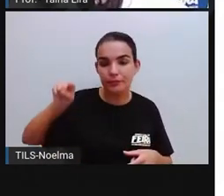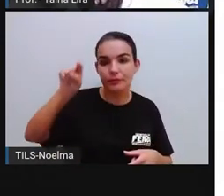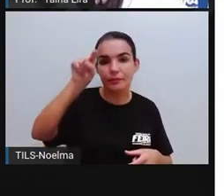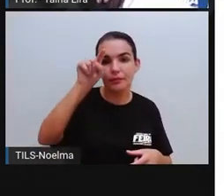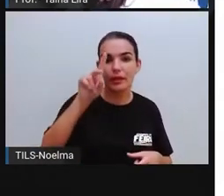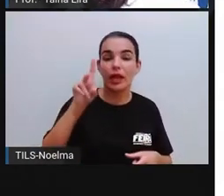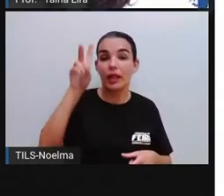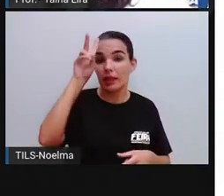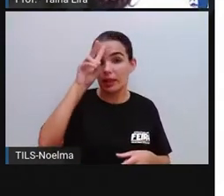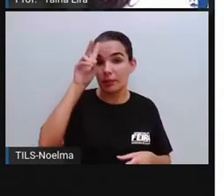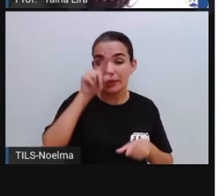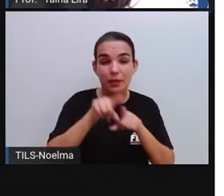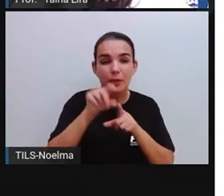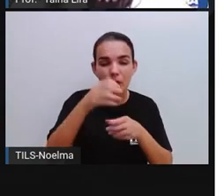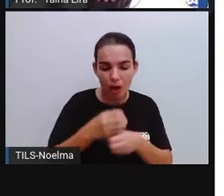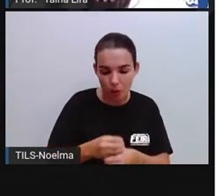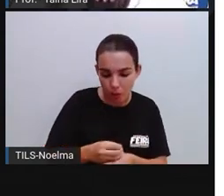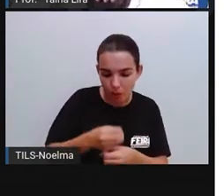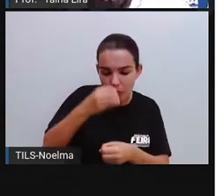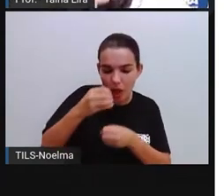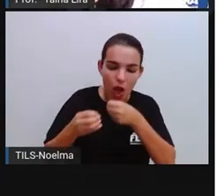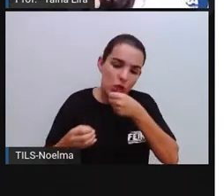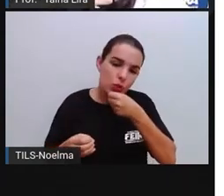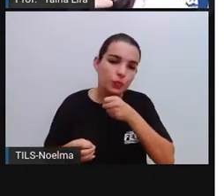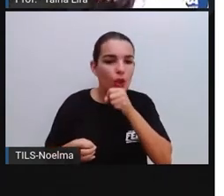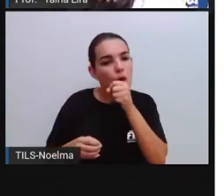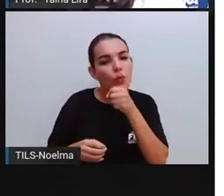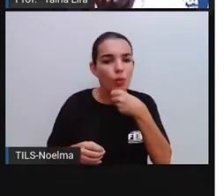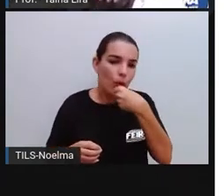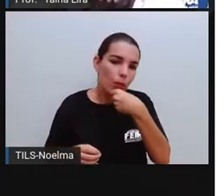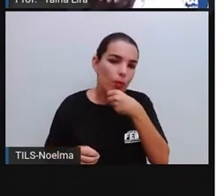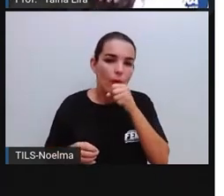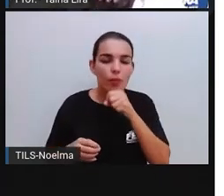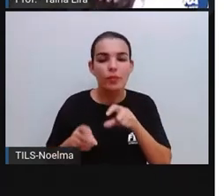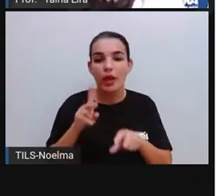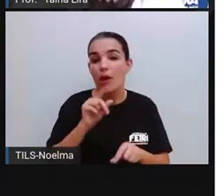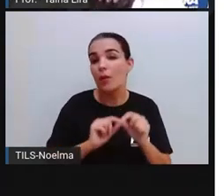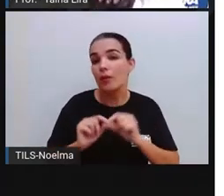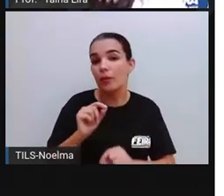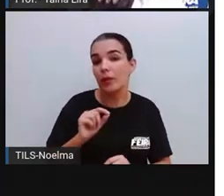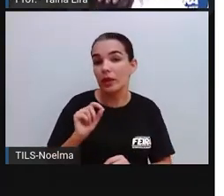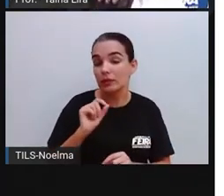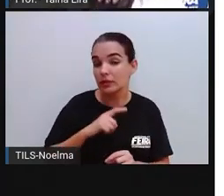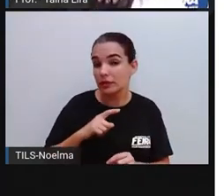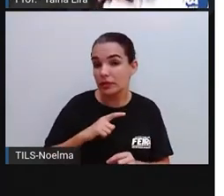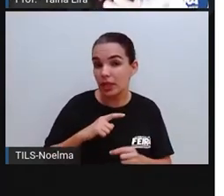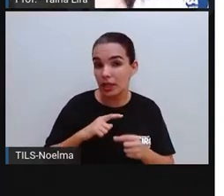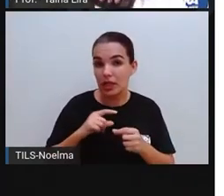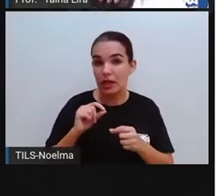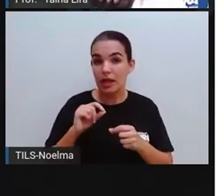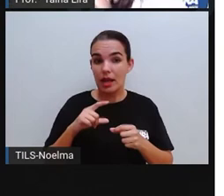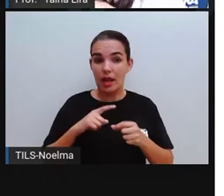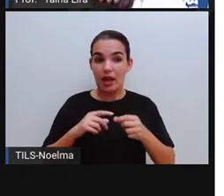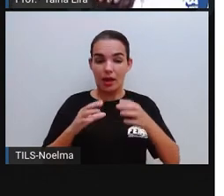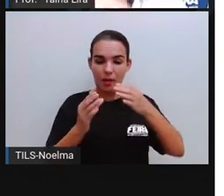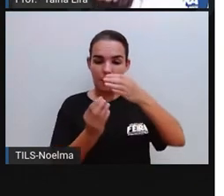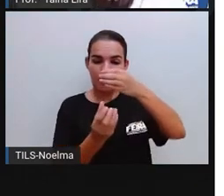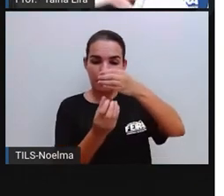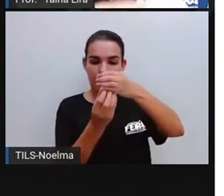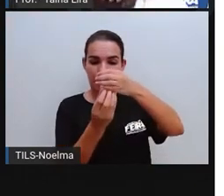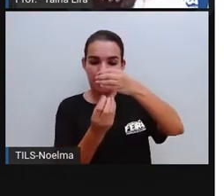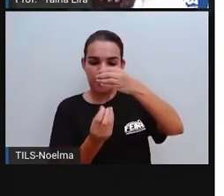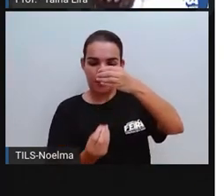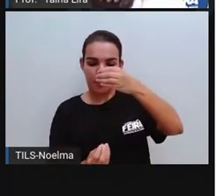sorvete também. O cone do sorvete não é arredondado embaixo e faz a pontinha.